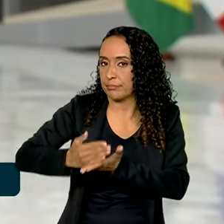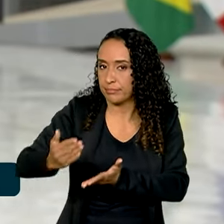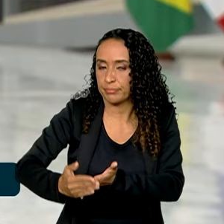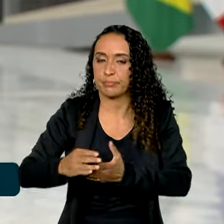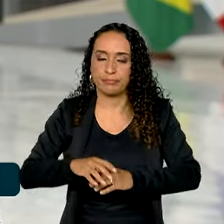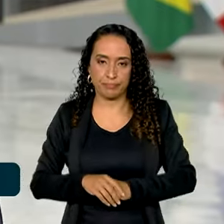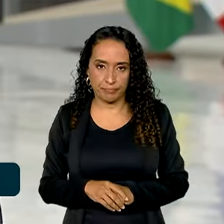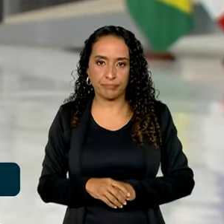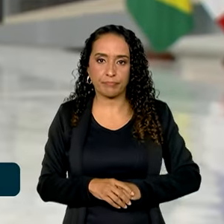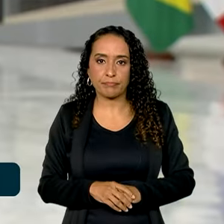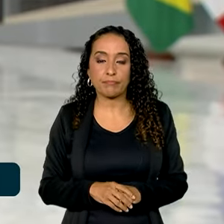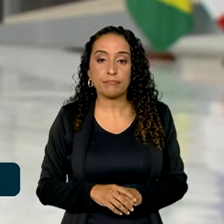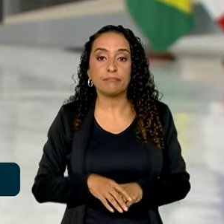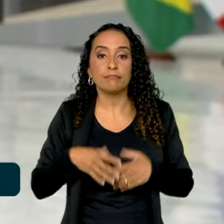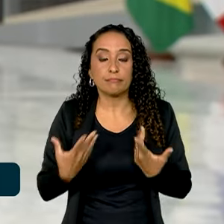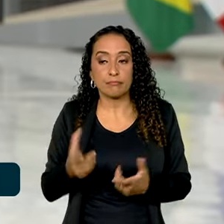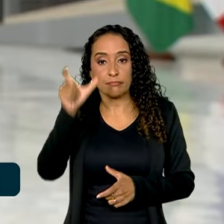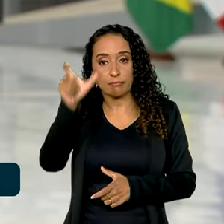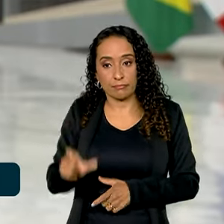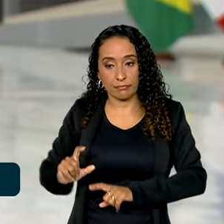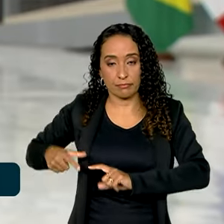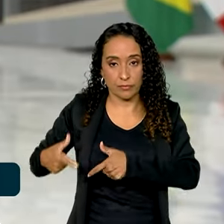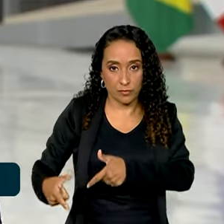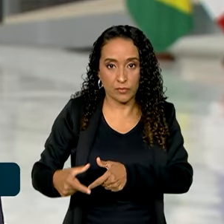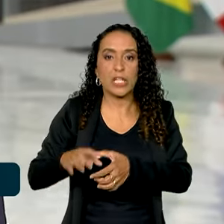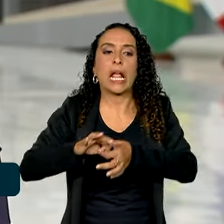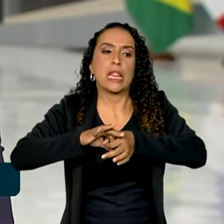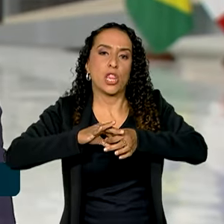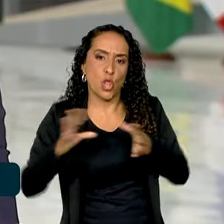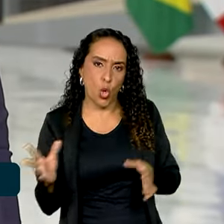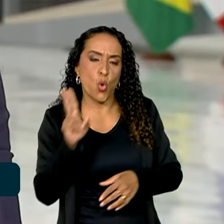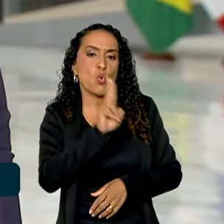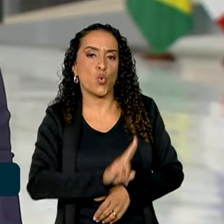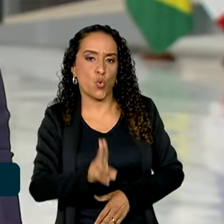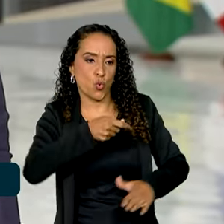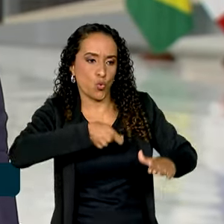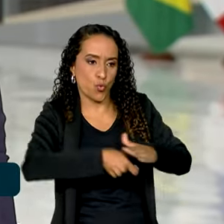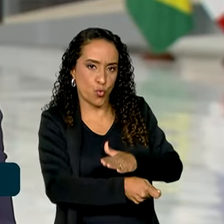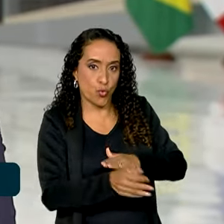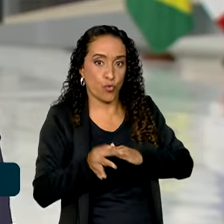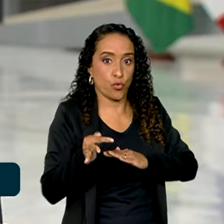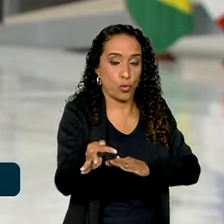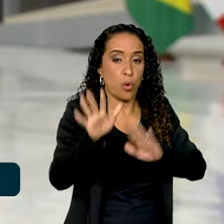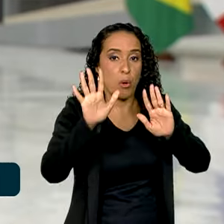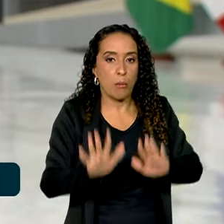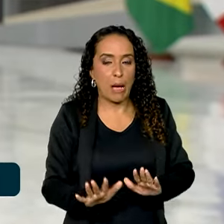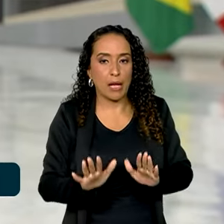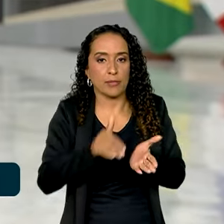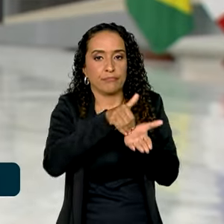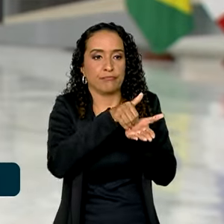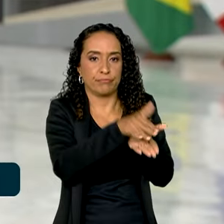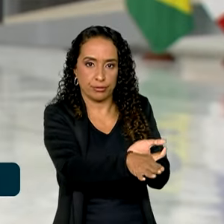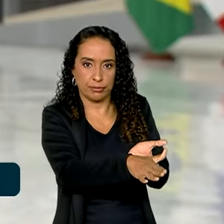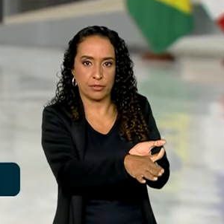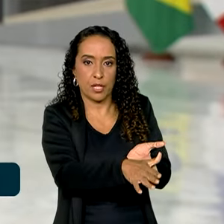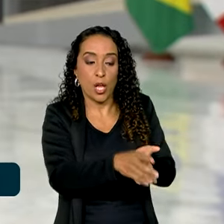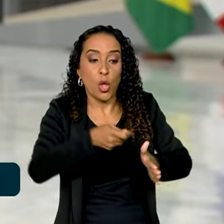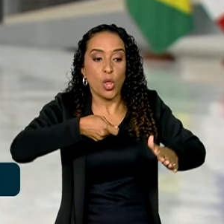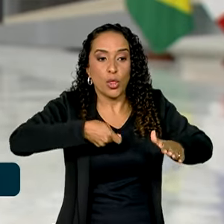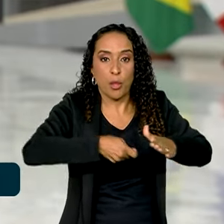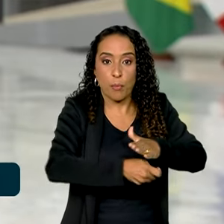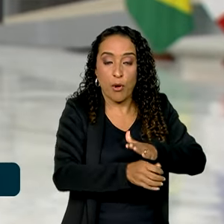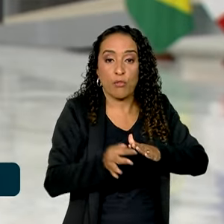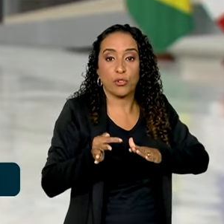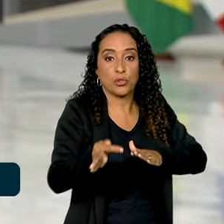habitacionais. No caso do trabalhador que autorizou o uso do FGTS futuro, mas foi demitido, os depósitos